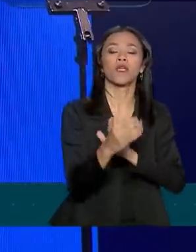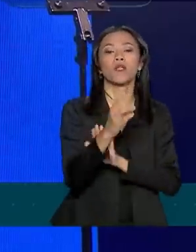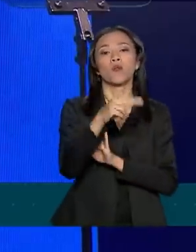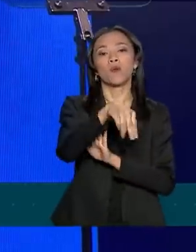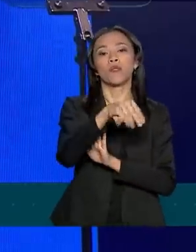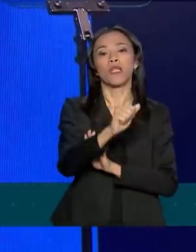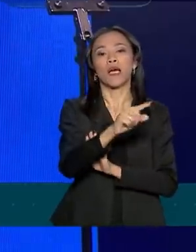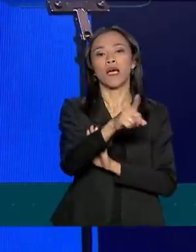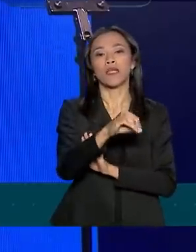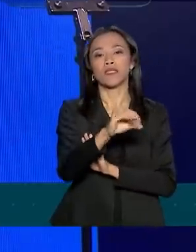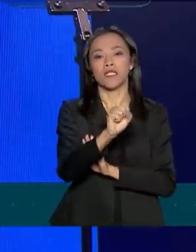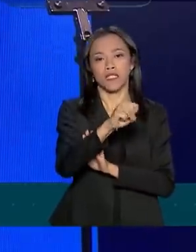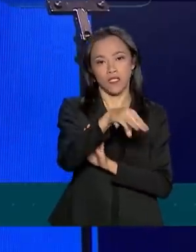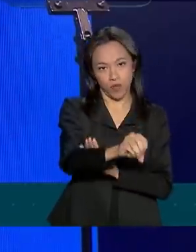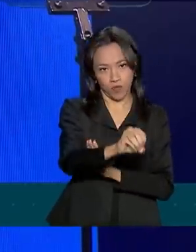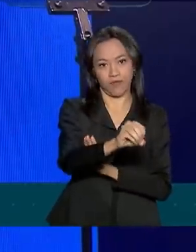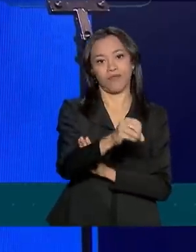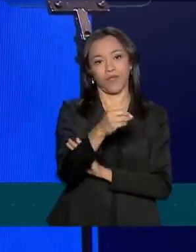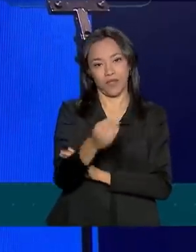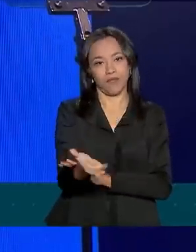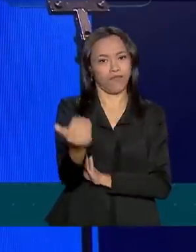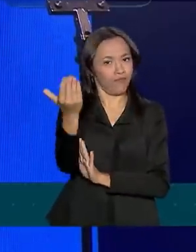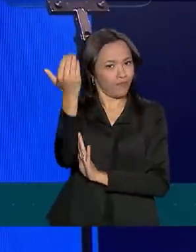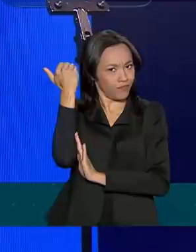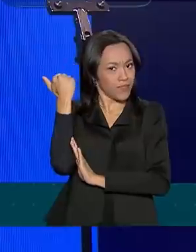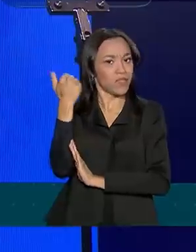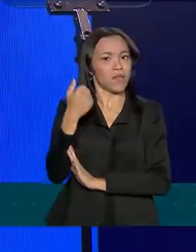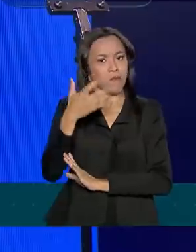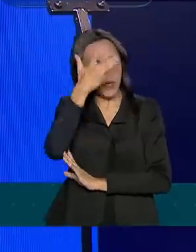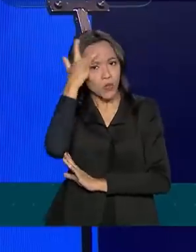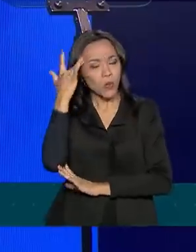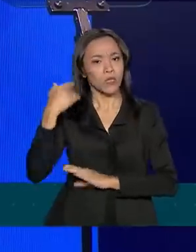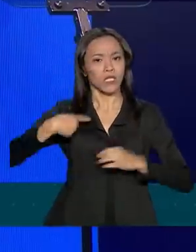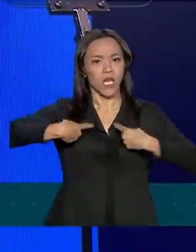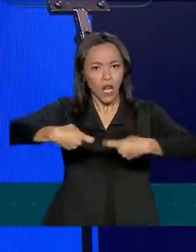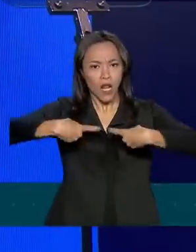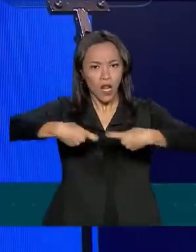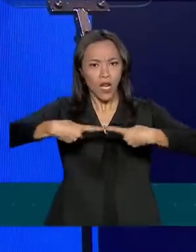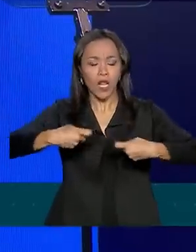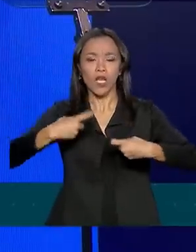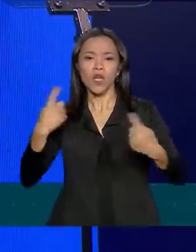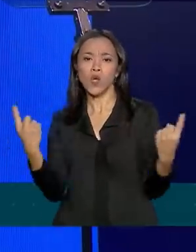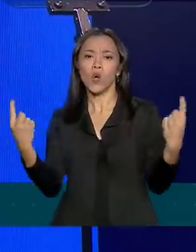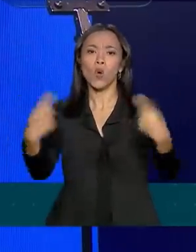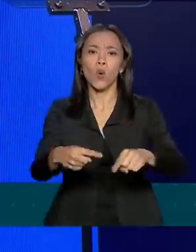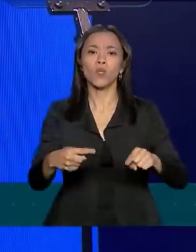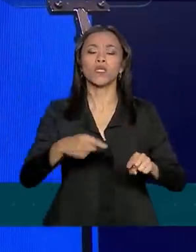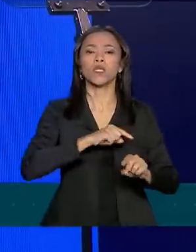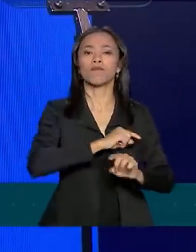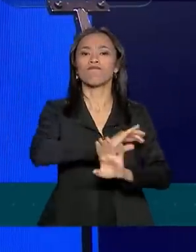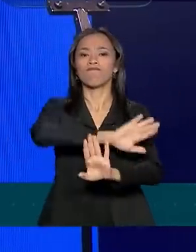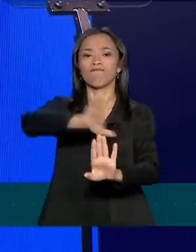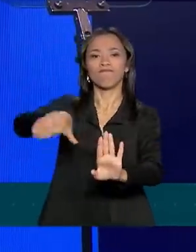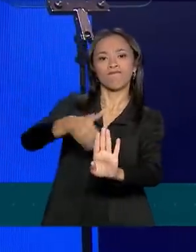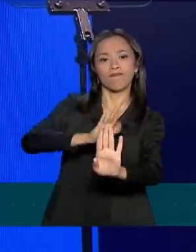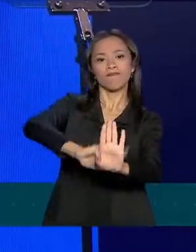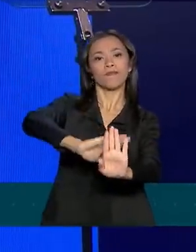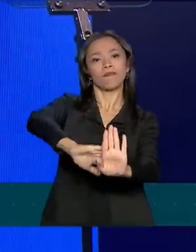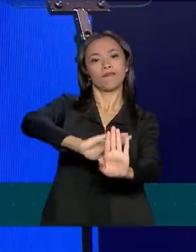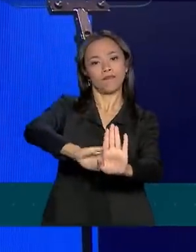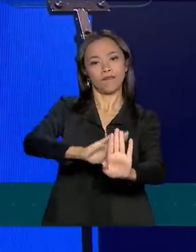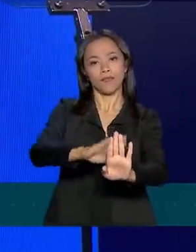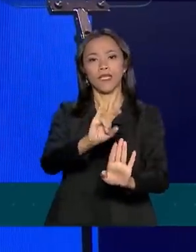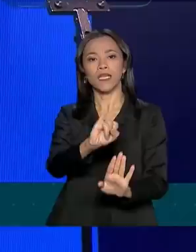e 45, estiveram combatendo essas ideologias que mataram milhões